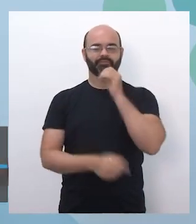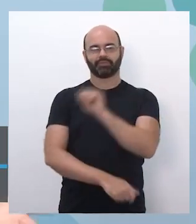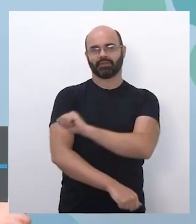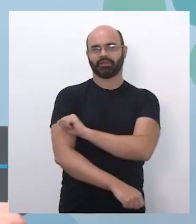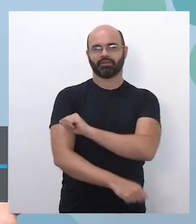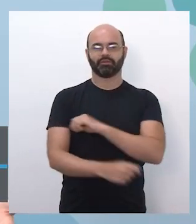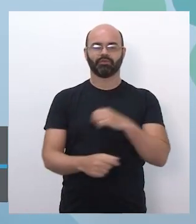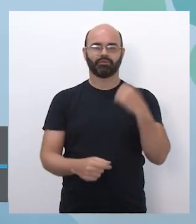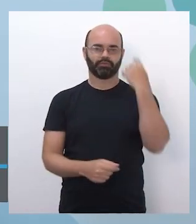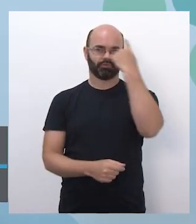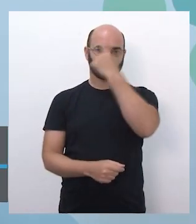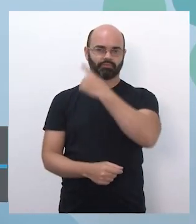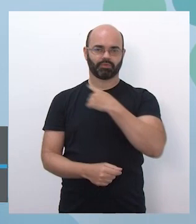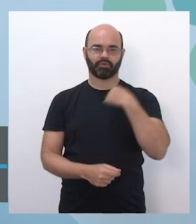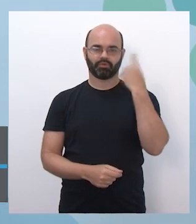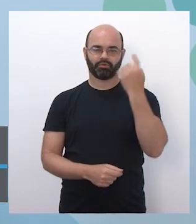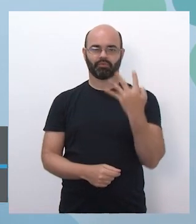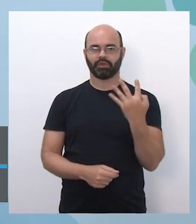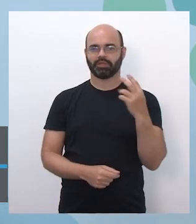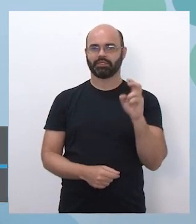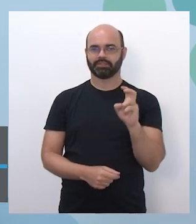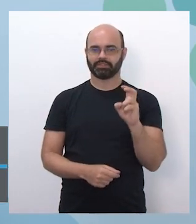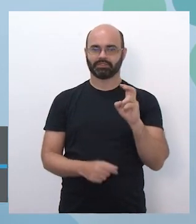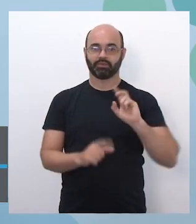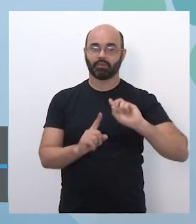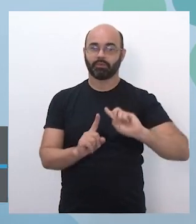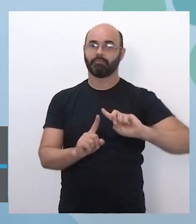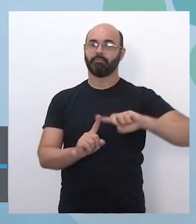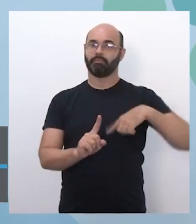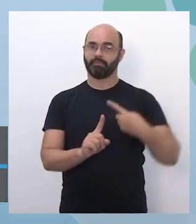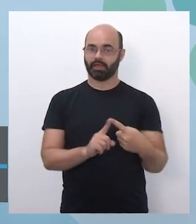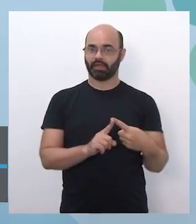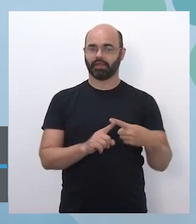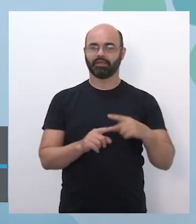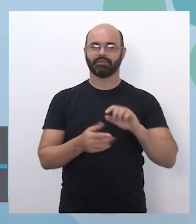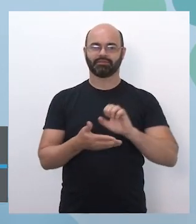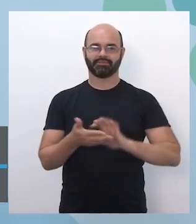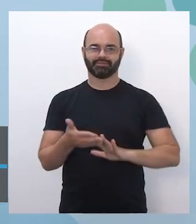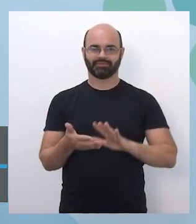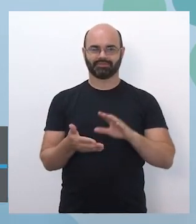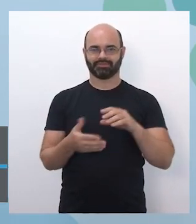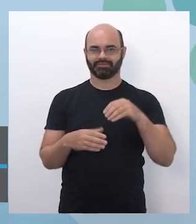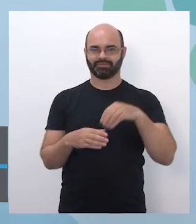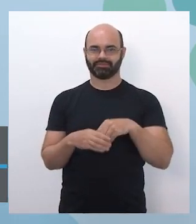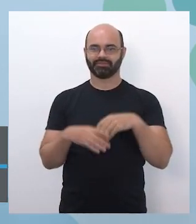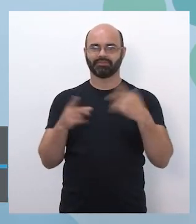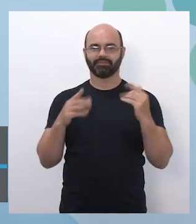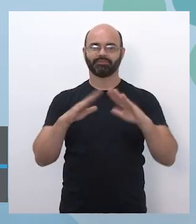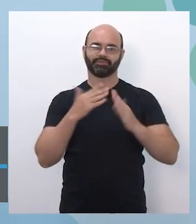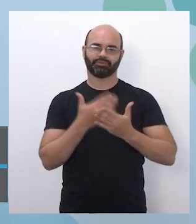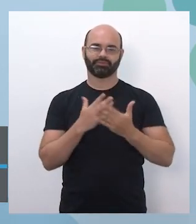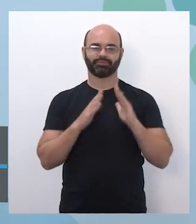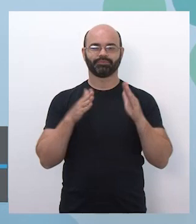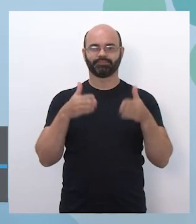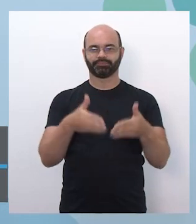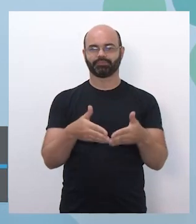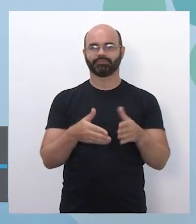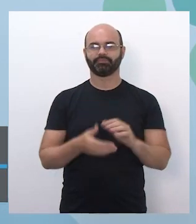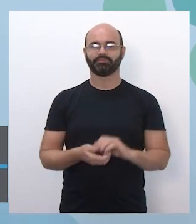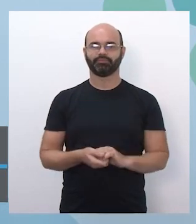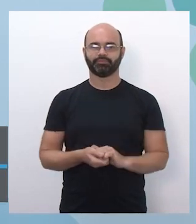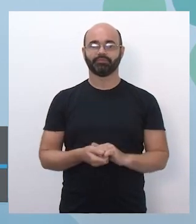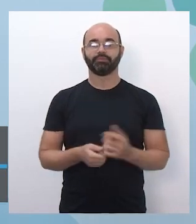1h45 a mais de atividades no dia, e por isso o foco são nas escolas de tempo